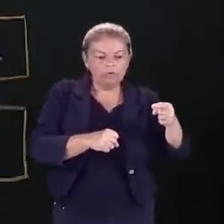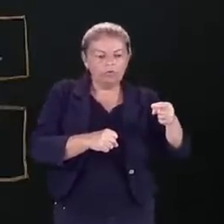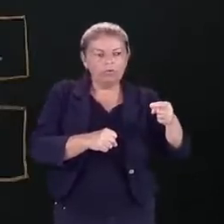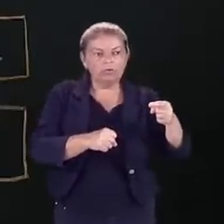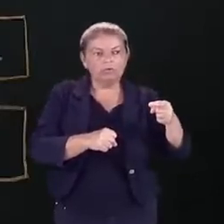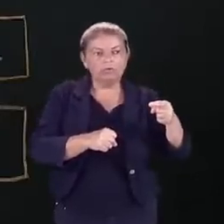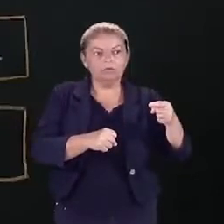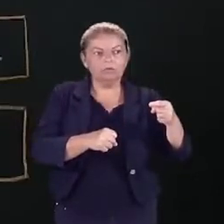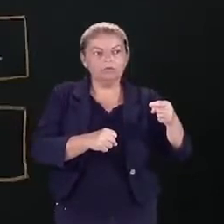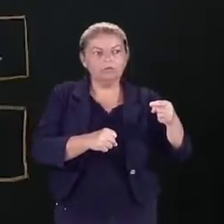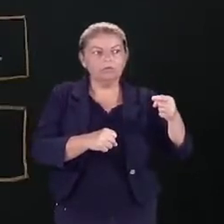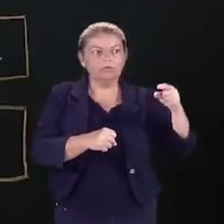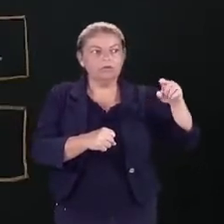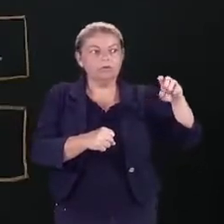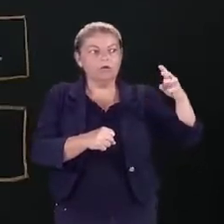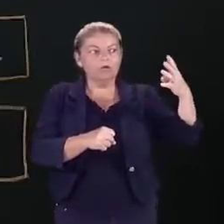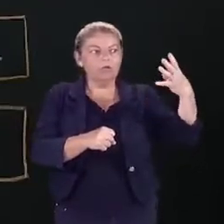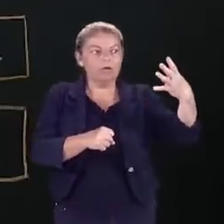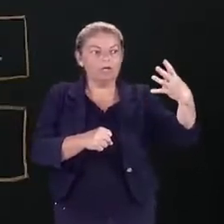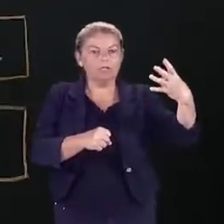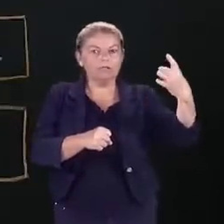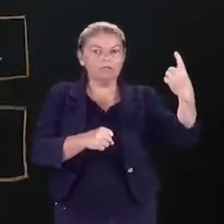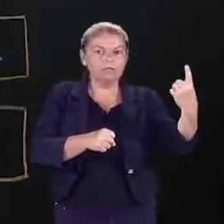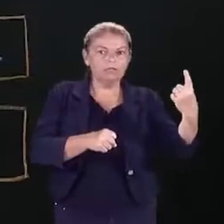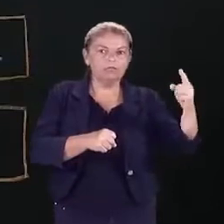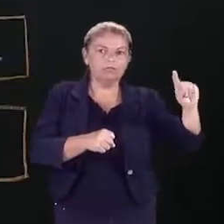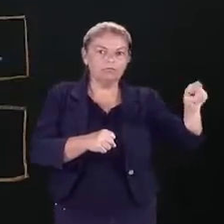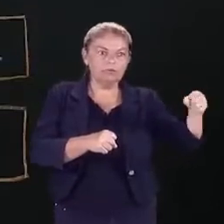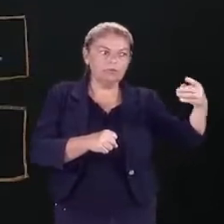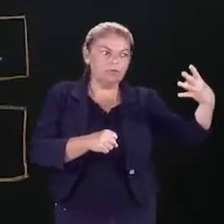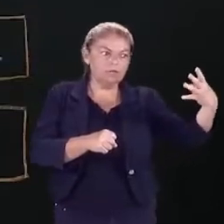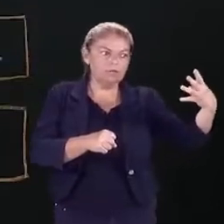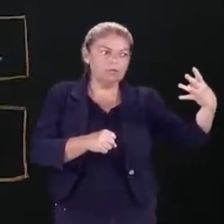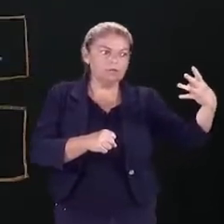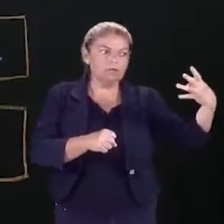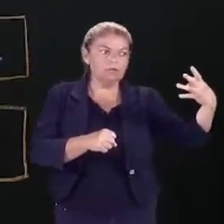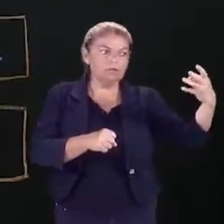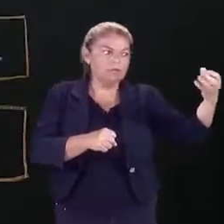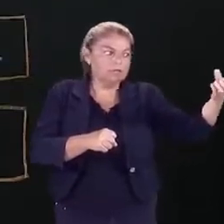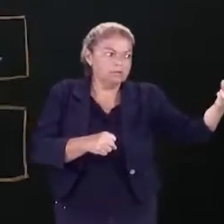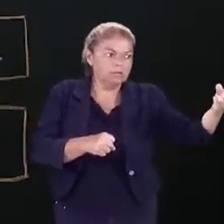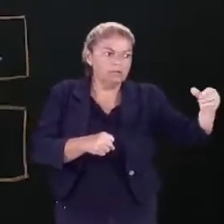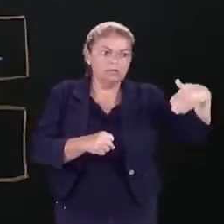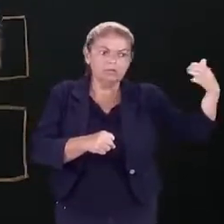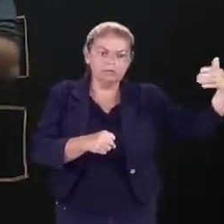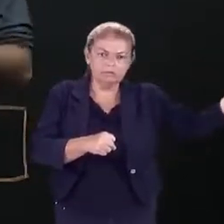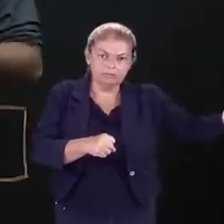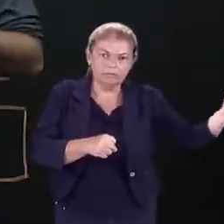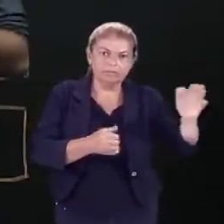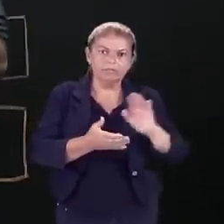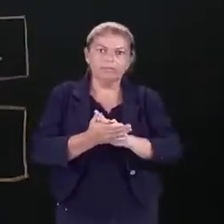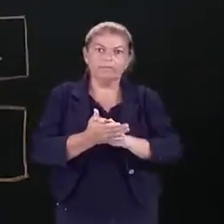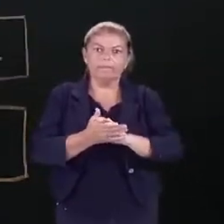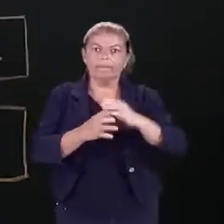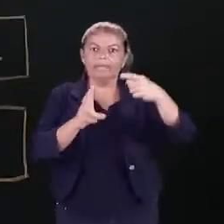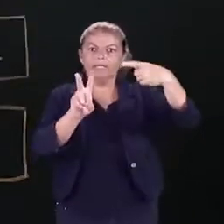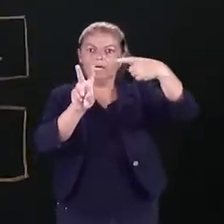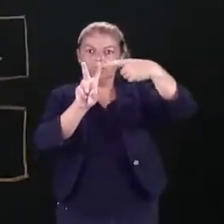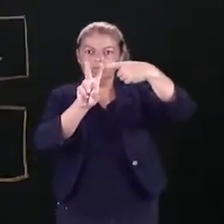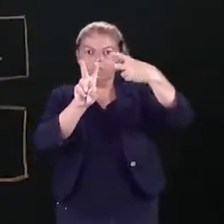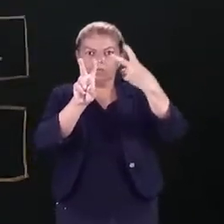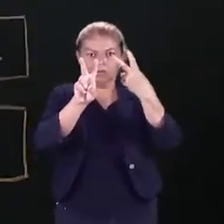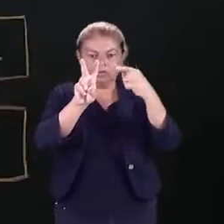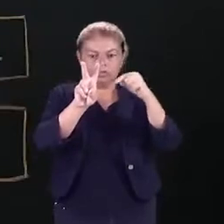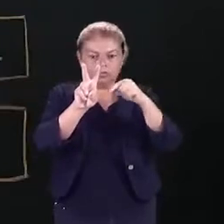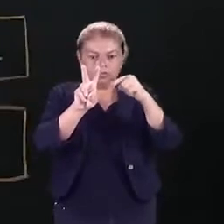42, 13, 5, 6. E aí, devido a termos aqui essas reticências, o que acontece? Essa raiz quadrada de